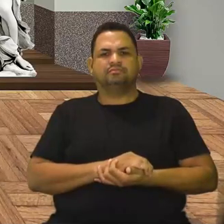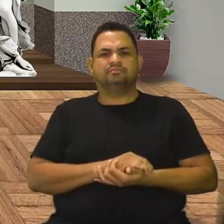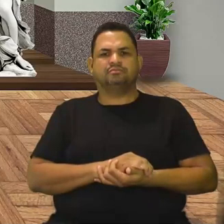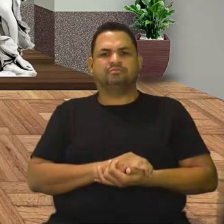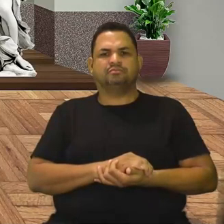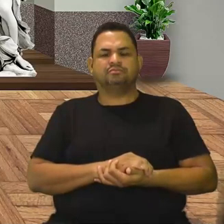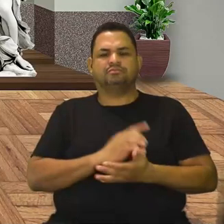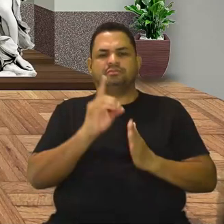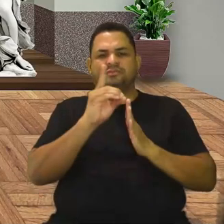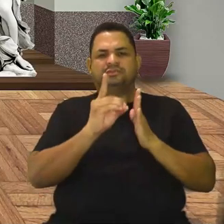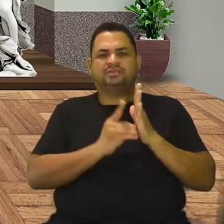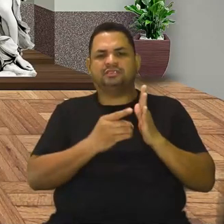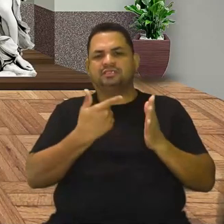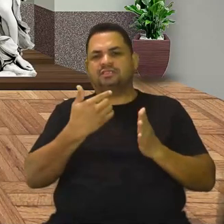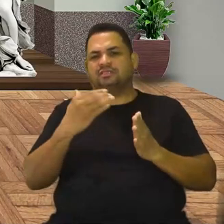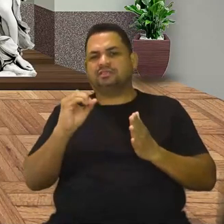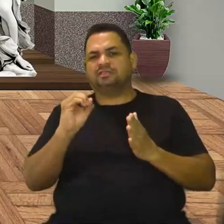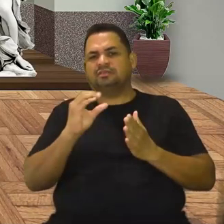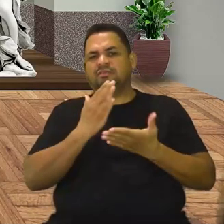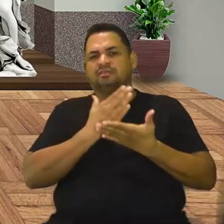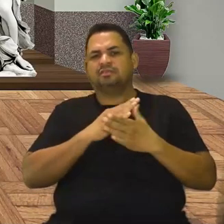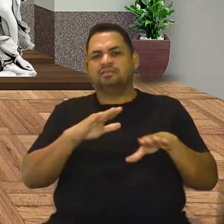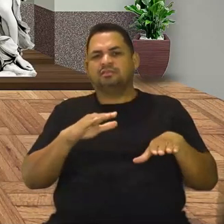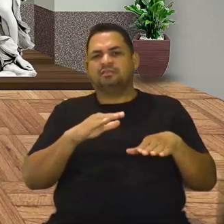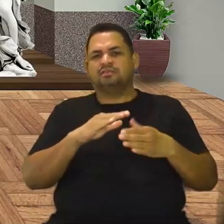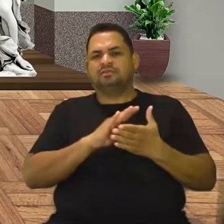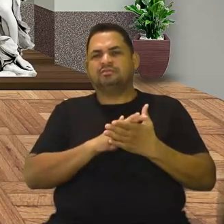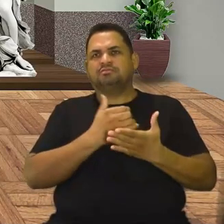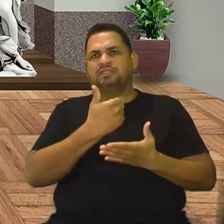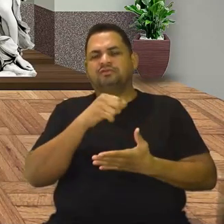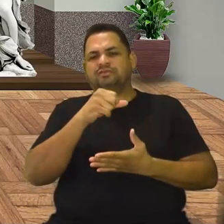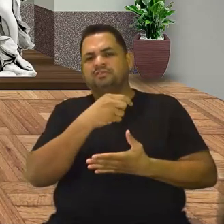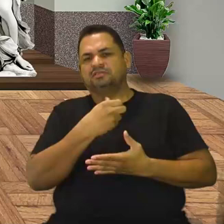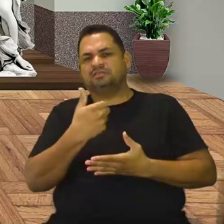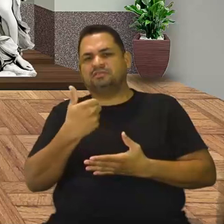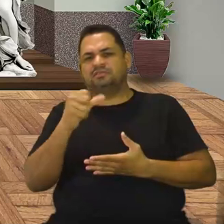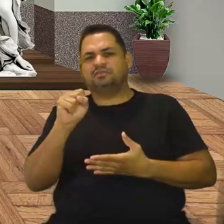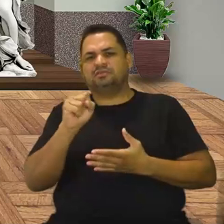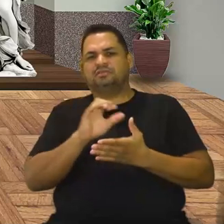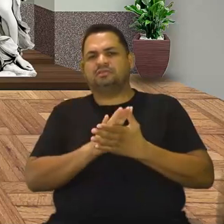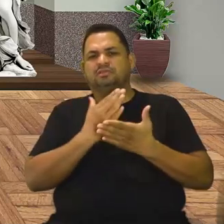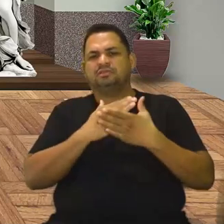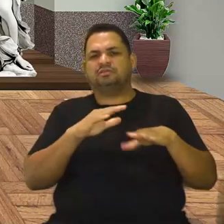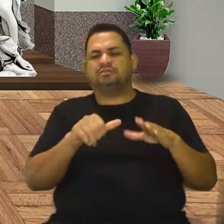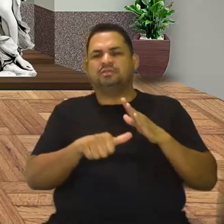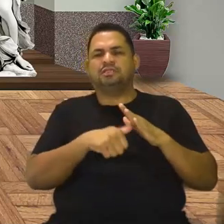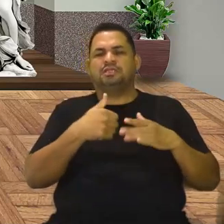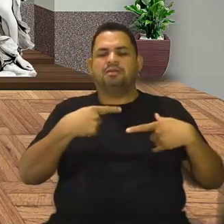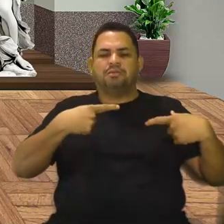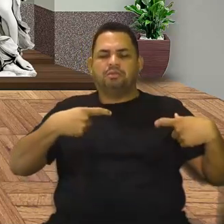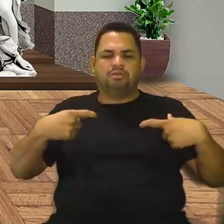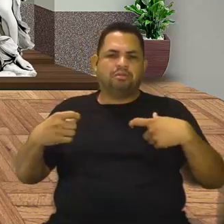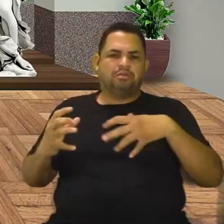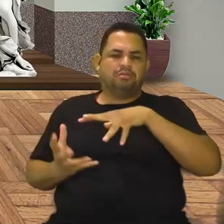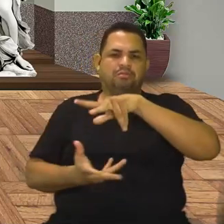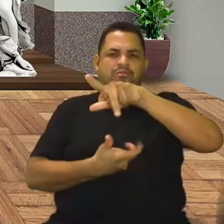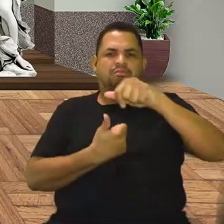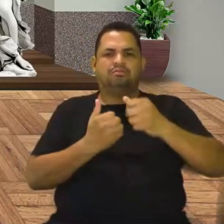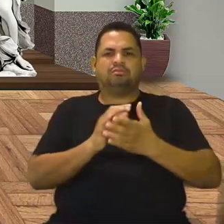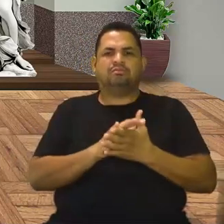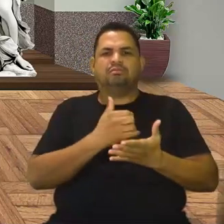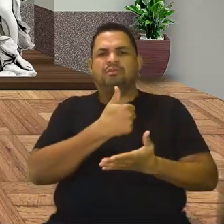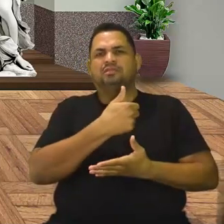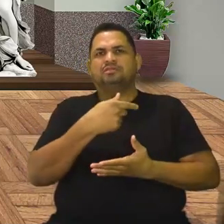Década de 20. Termina 1918. Termina a Primeira Guerra Mundial. Em